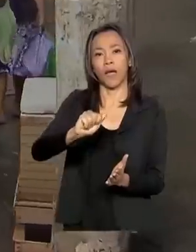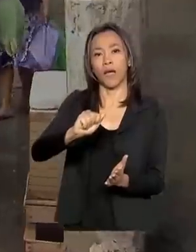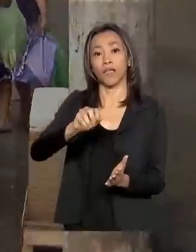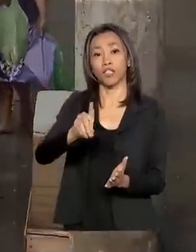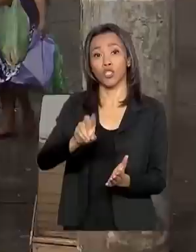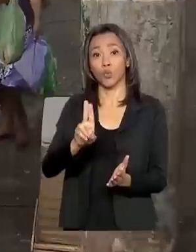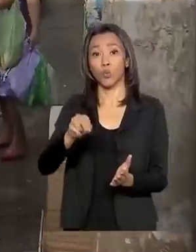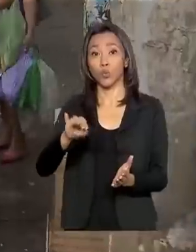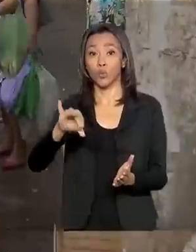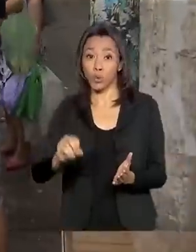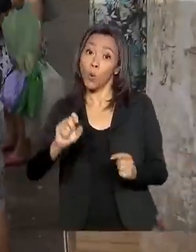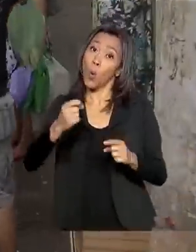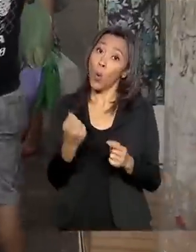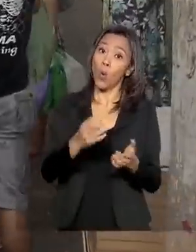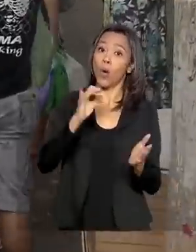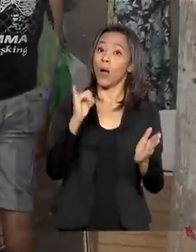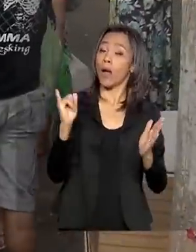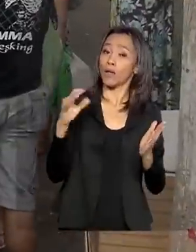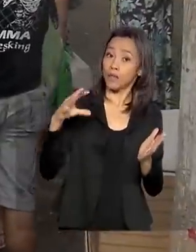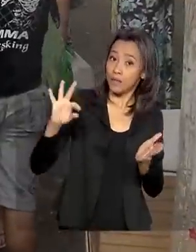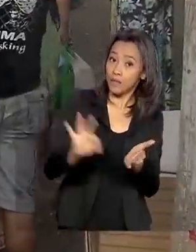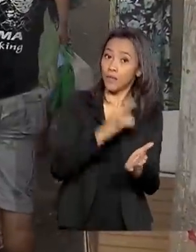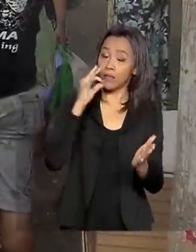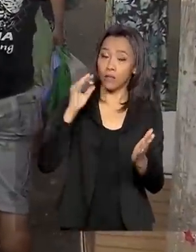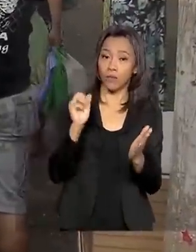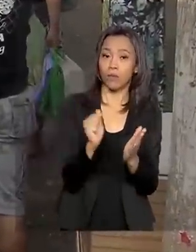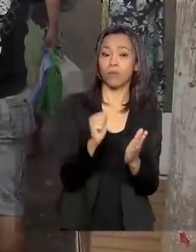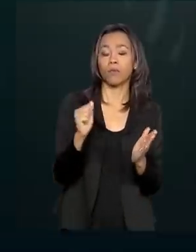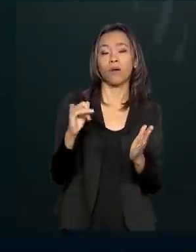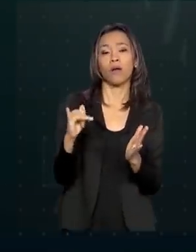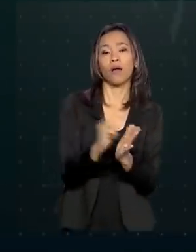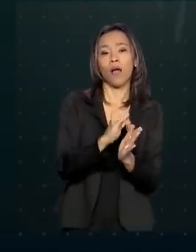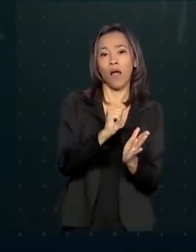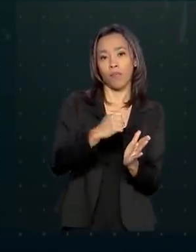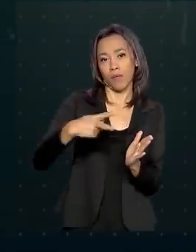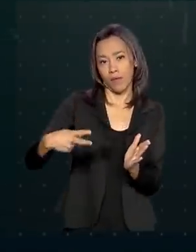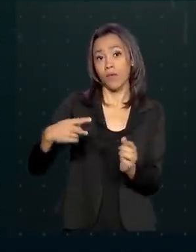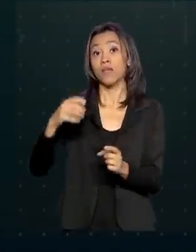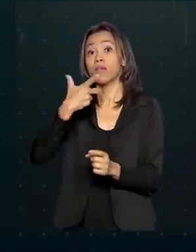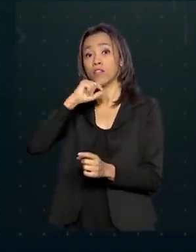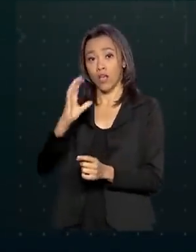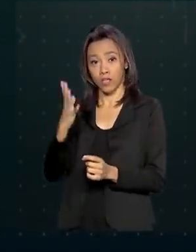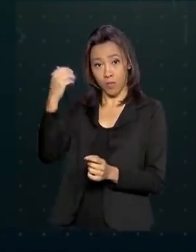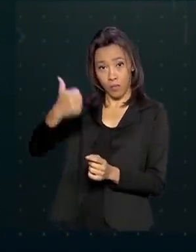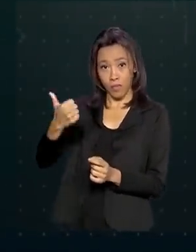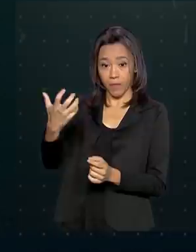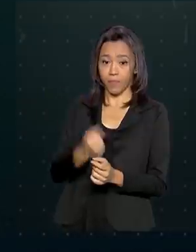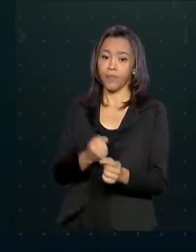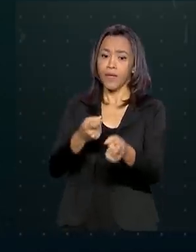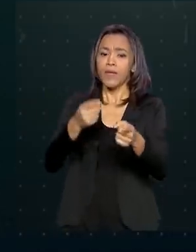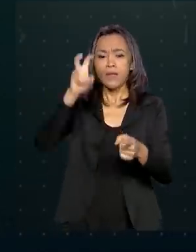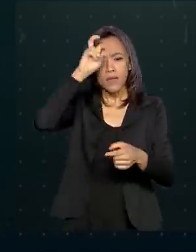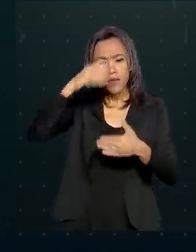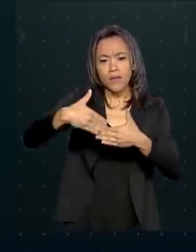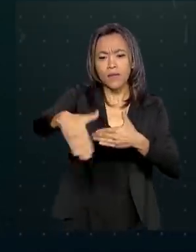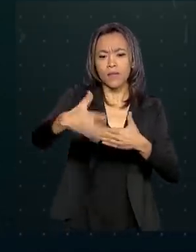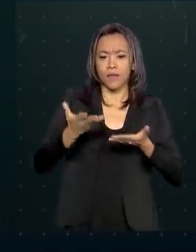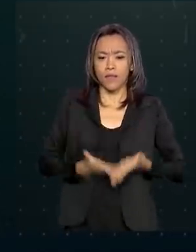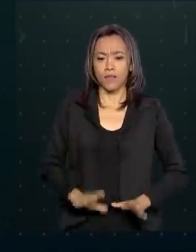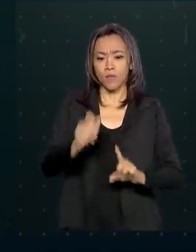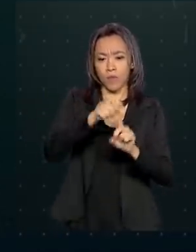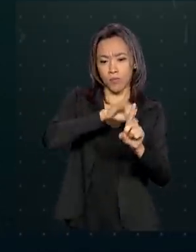aplicativo ou site que já receberam a primeira parcela. Na quinta-feira recebem os nascidos em janeiro e